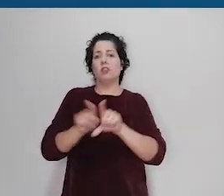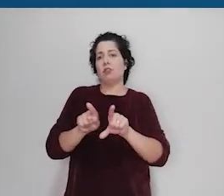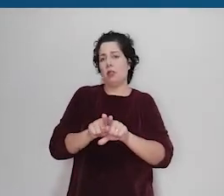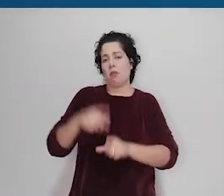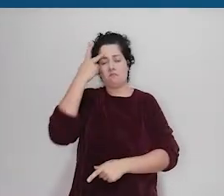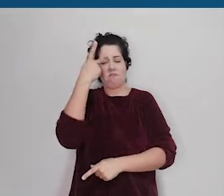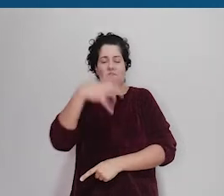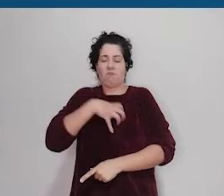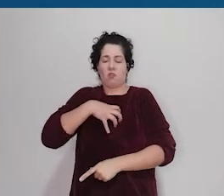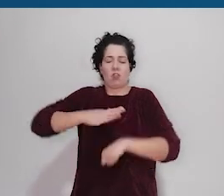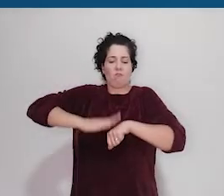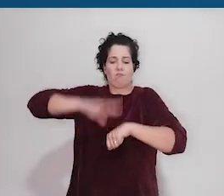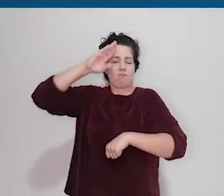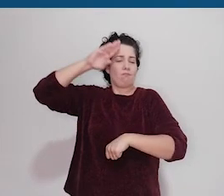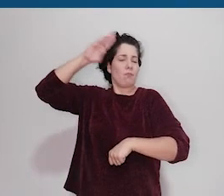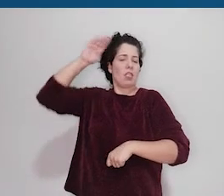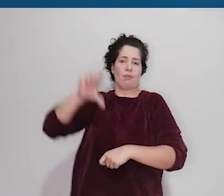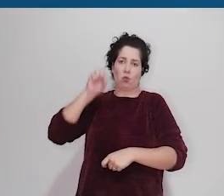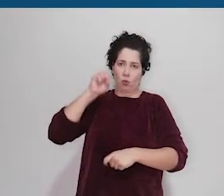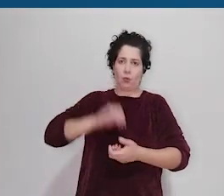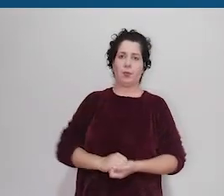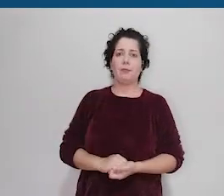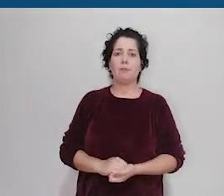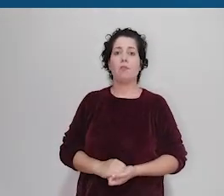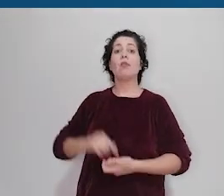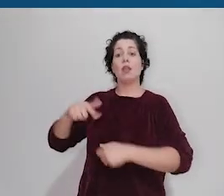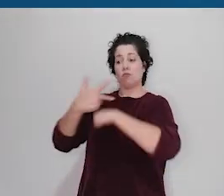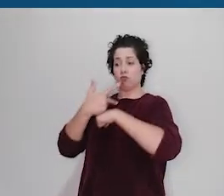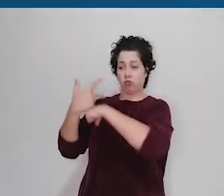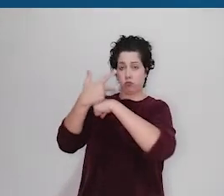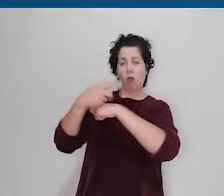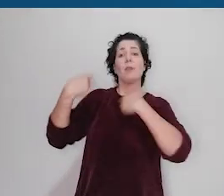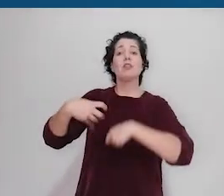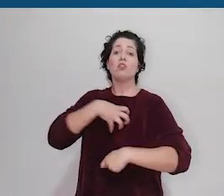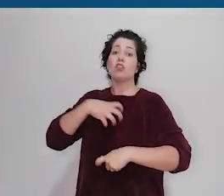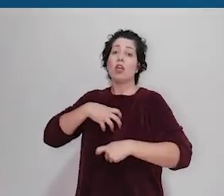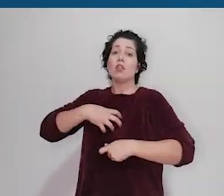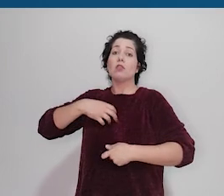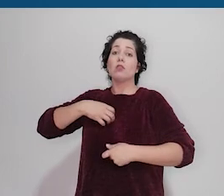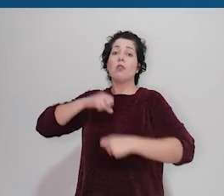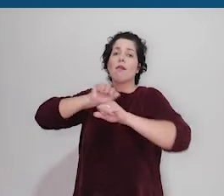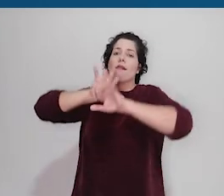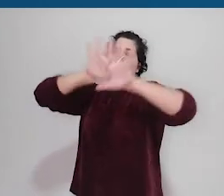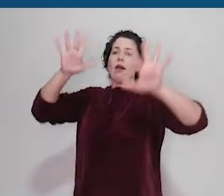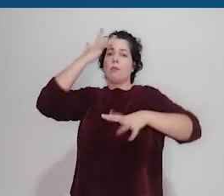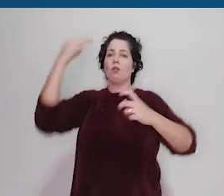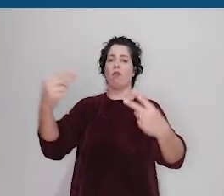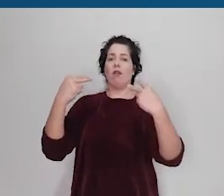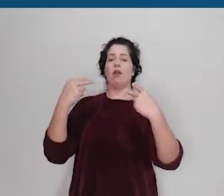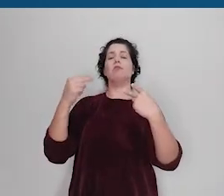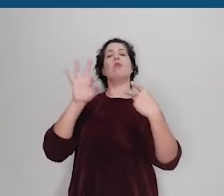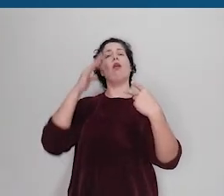simultaneamente. O vídeo deve ser organizado de forma a facilitar a compreensão pelos ouvintes,